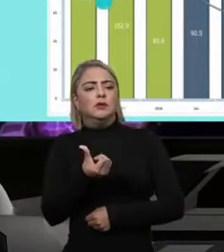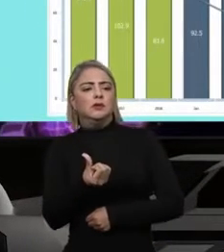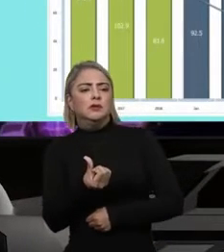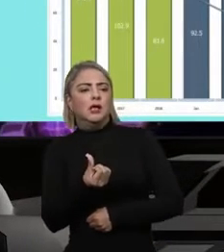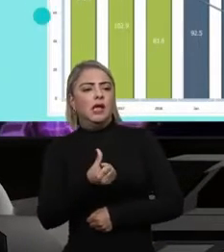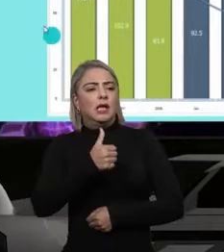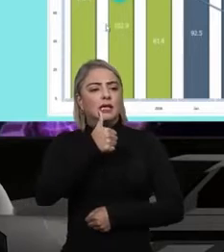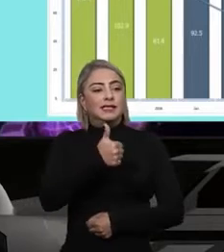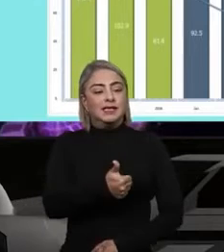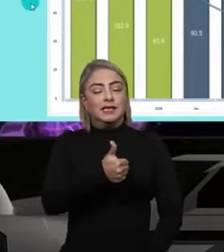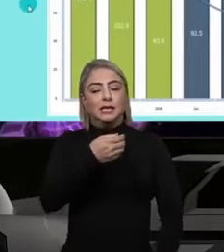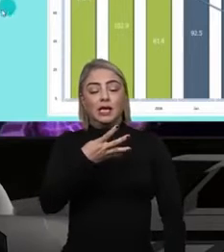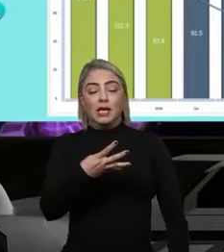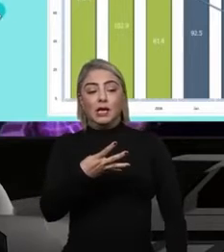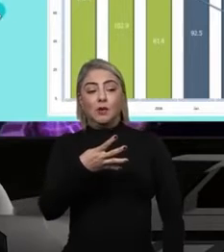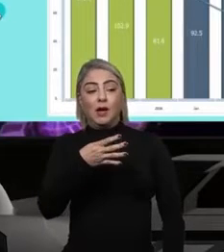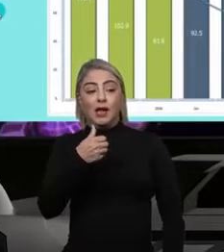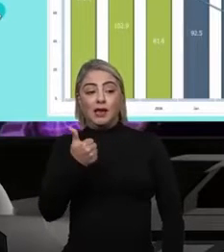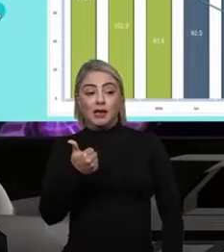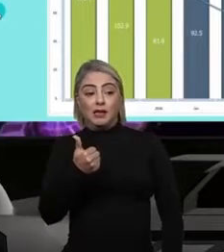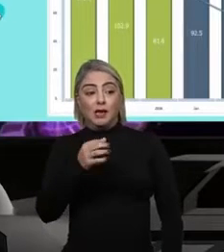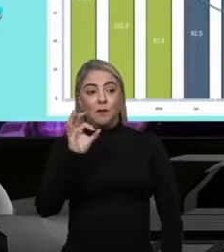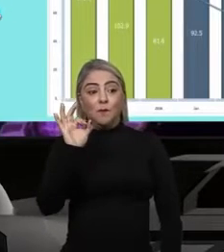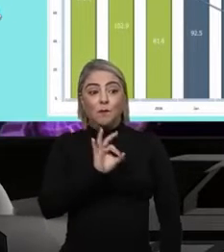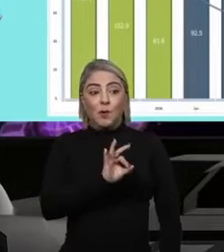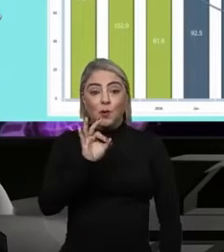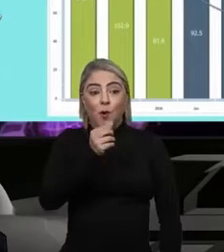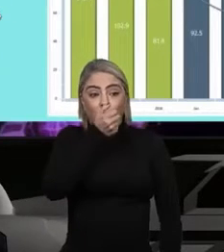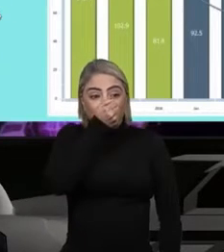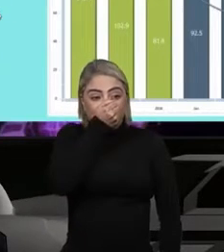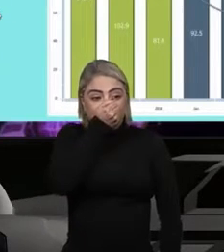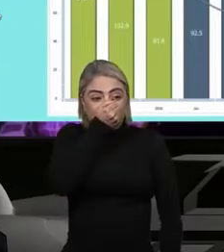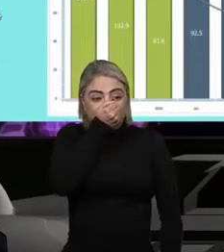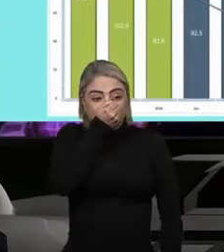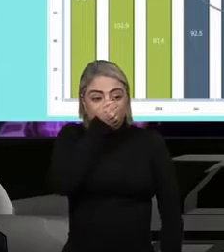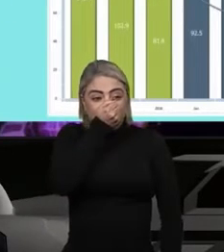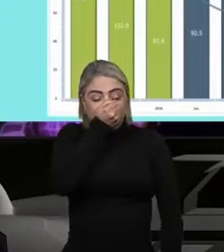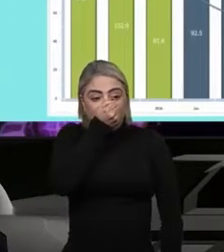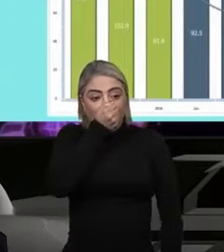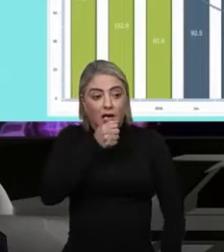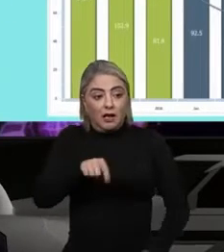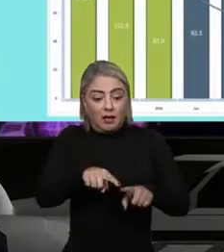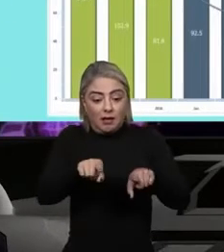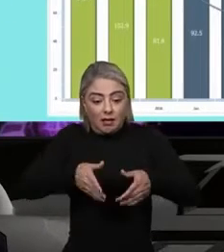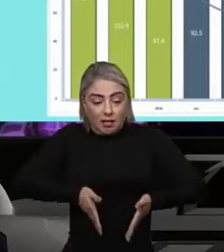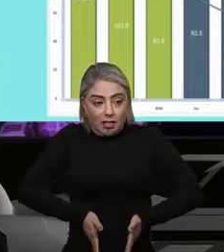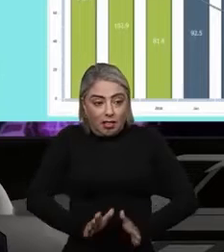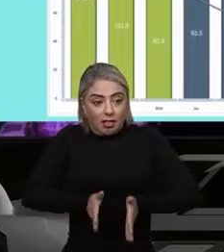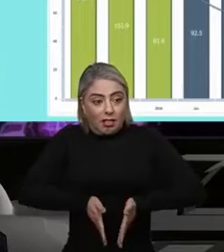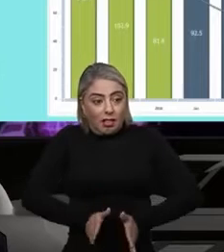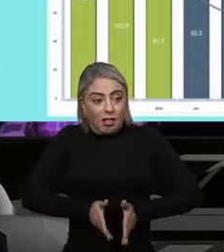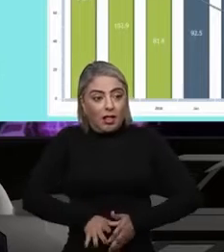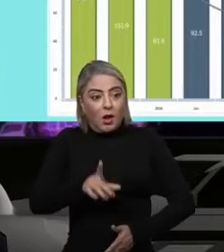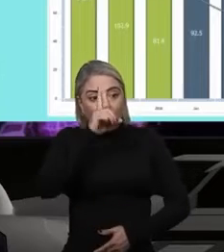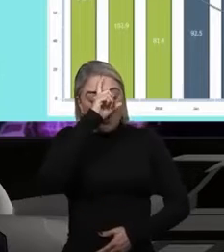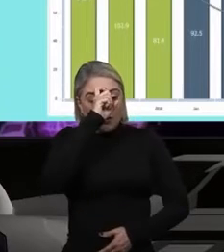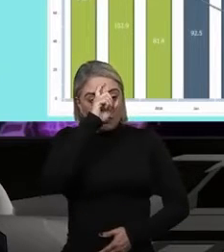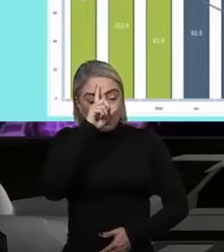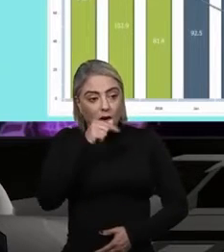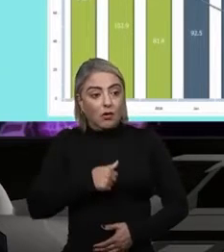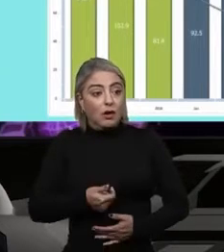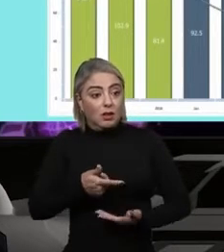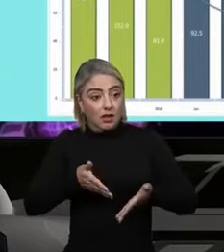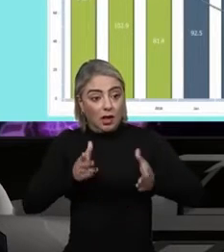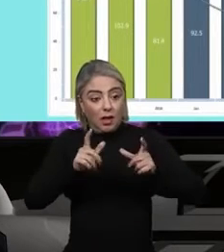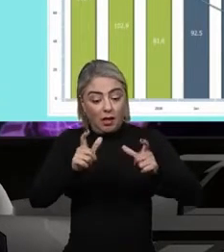141% de ocupação na nossa sala de parto. Um hospital que tem uma maternidade